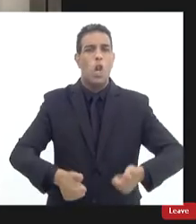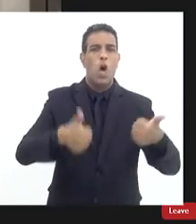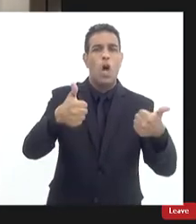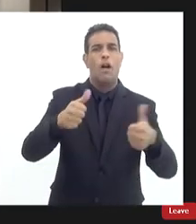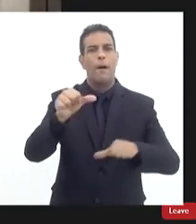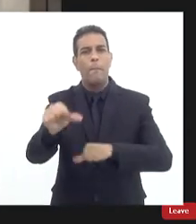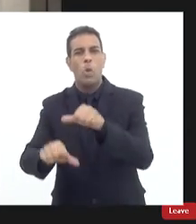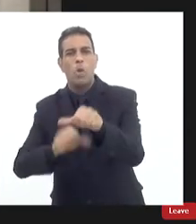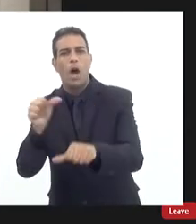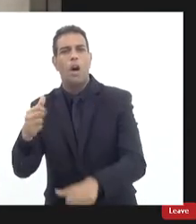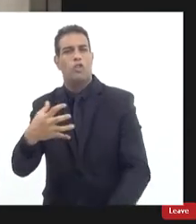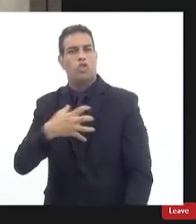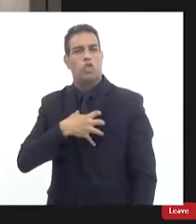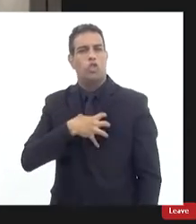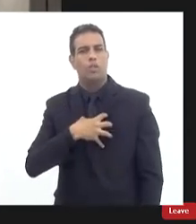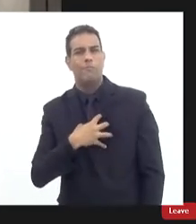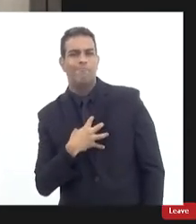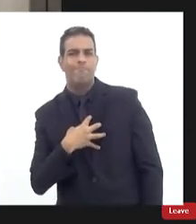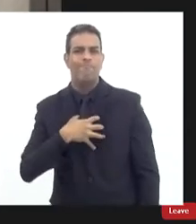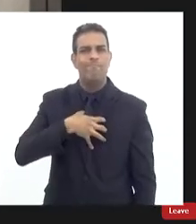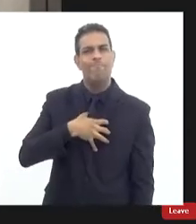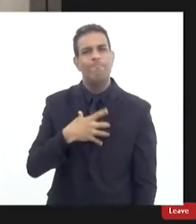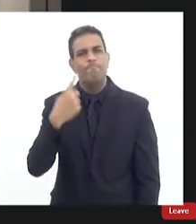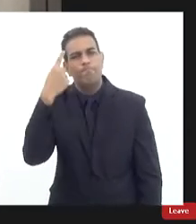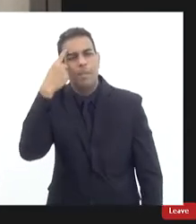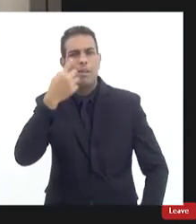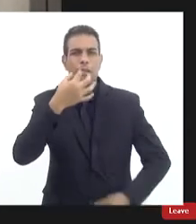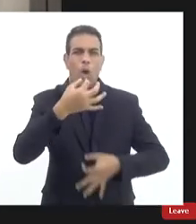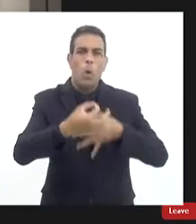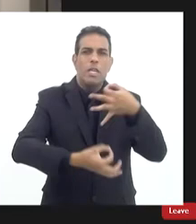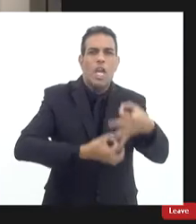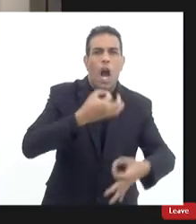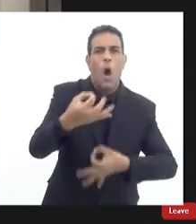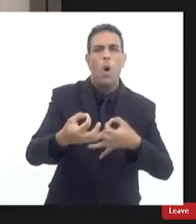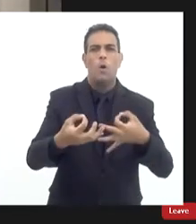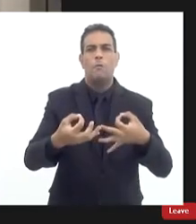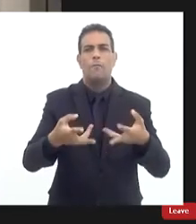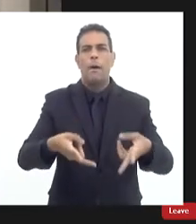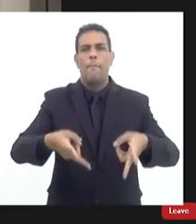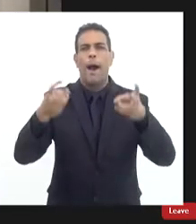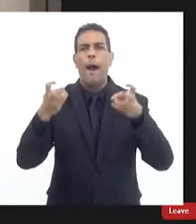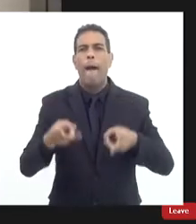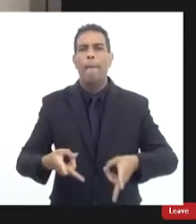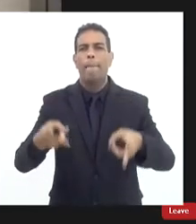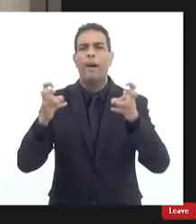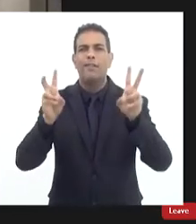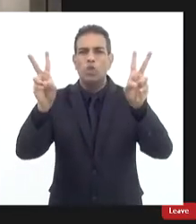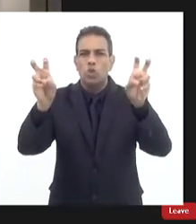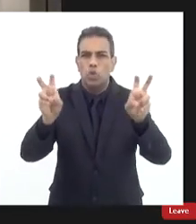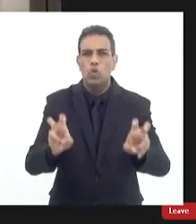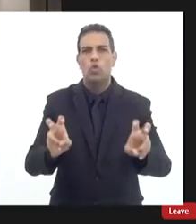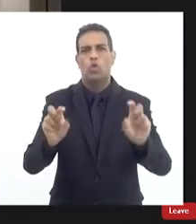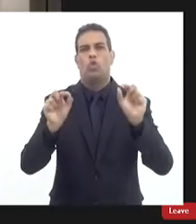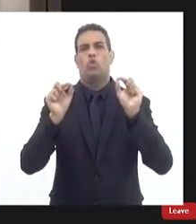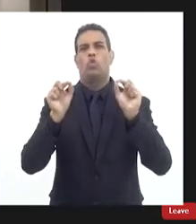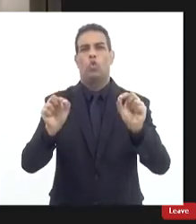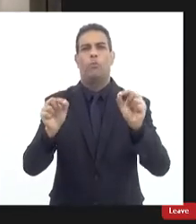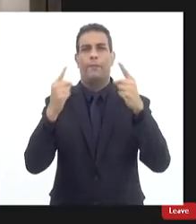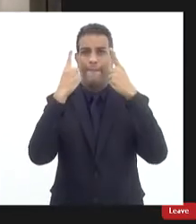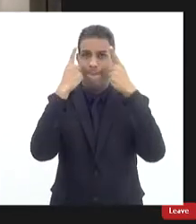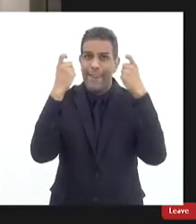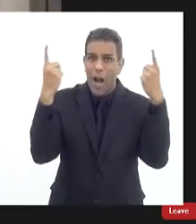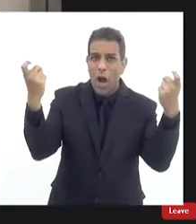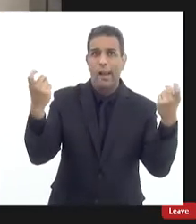mudando algumas opiniões em relação a determinados assuntos que infelizmente por nós às